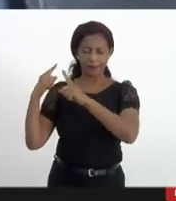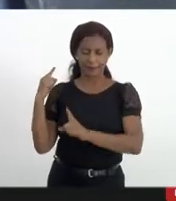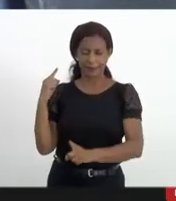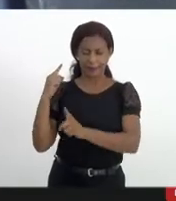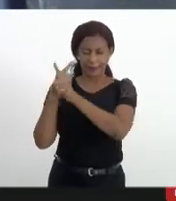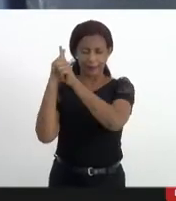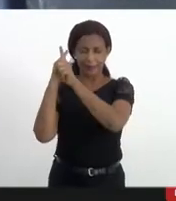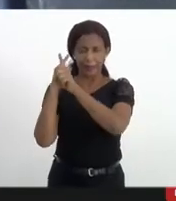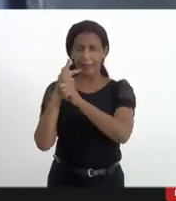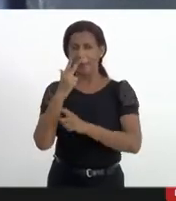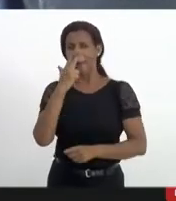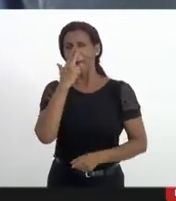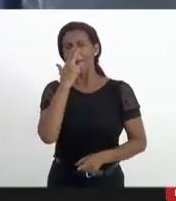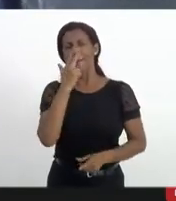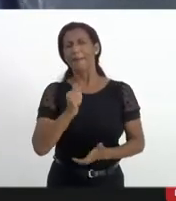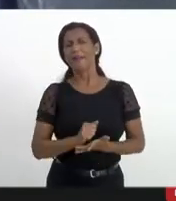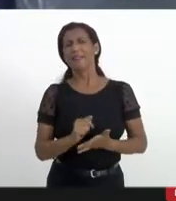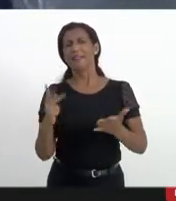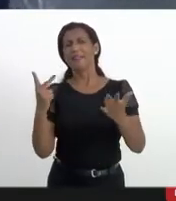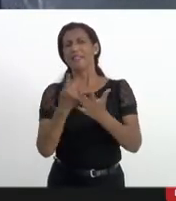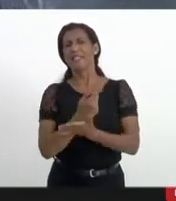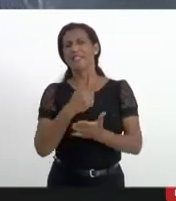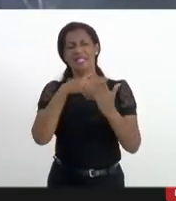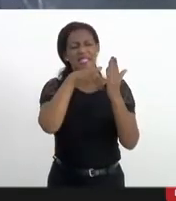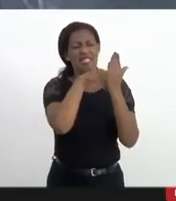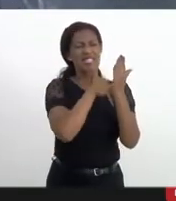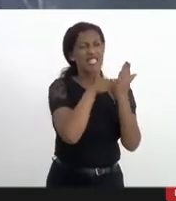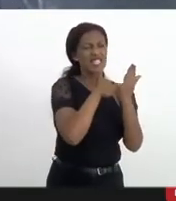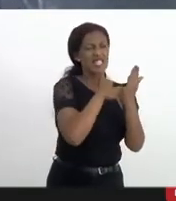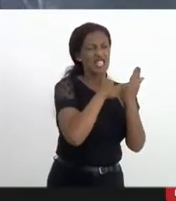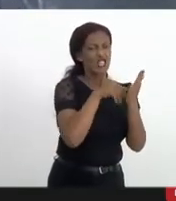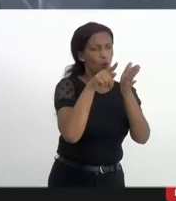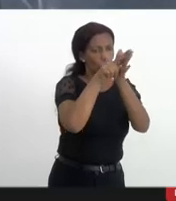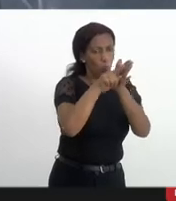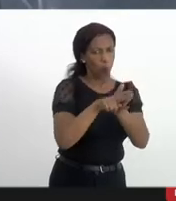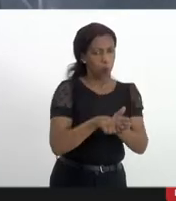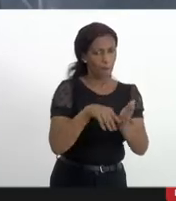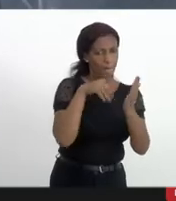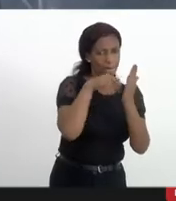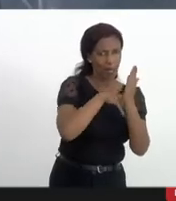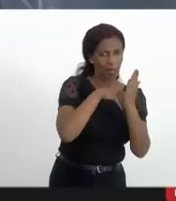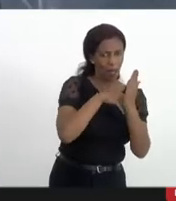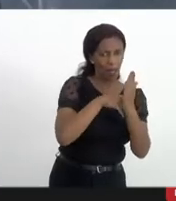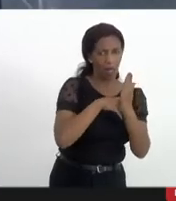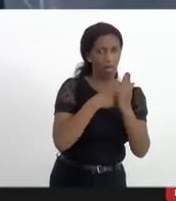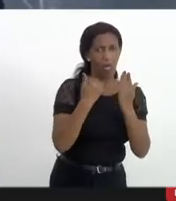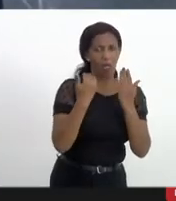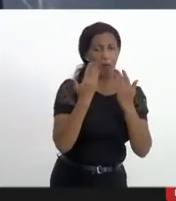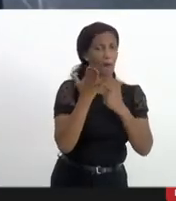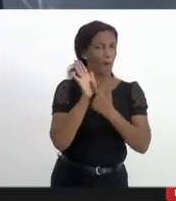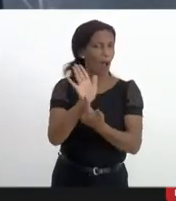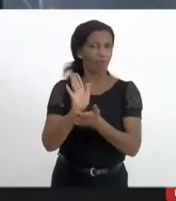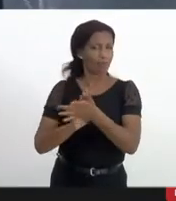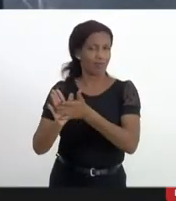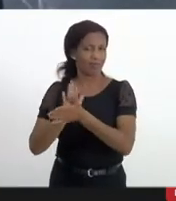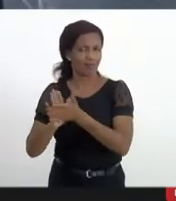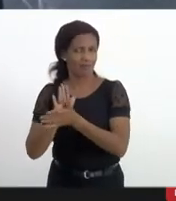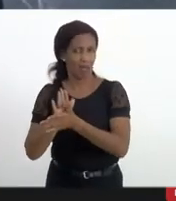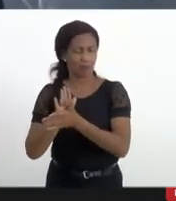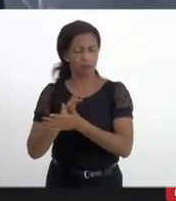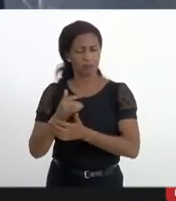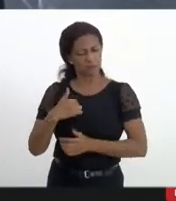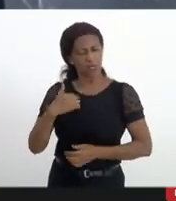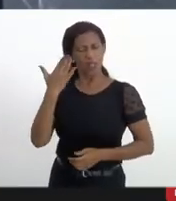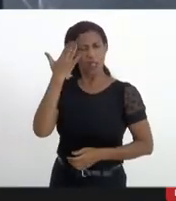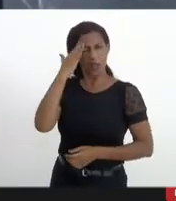imposição do sigilo das investigações. E eu entendo mesmo a importância do sigilo e do ponto de vista que a